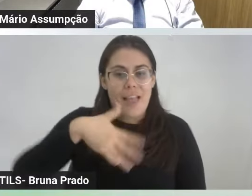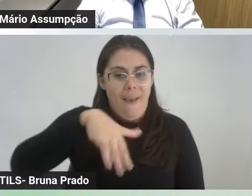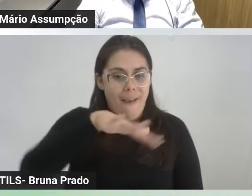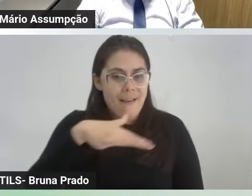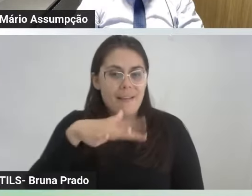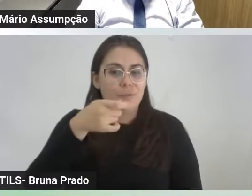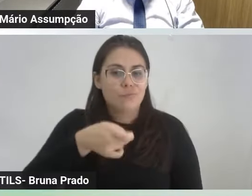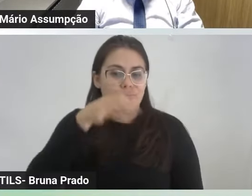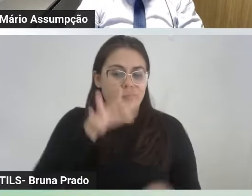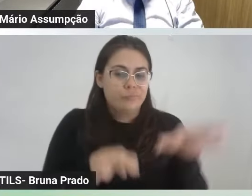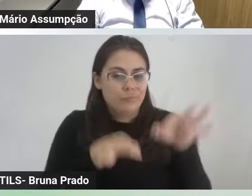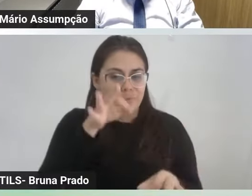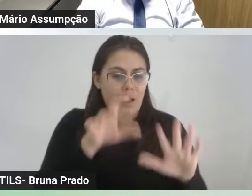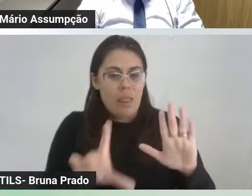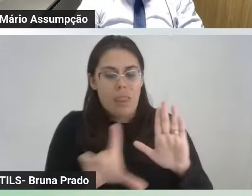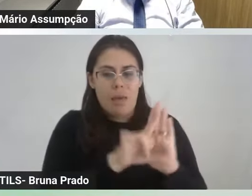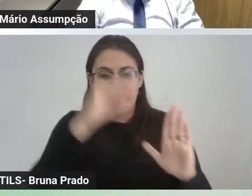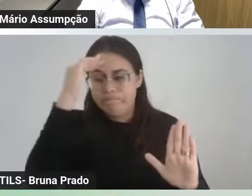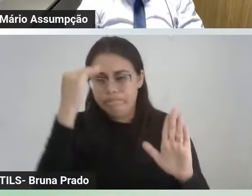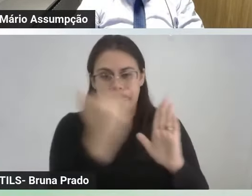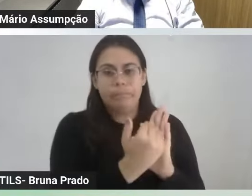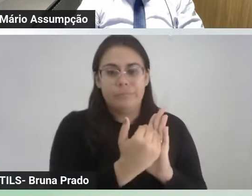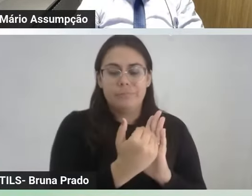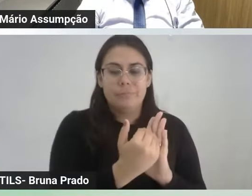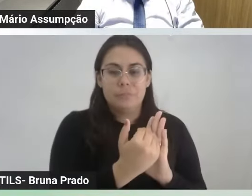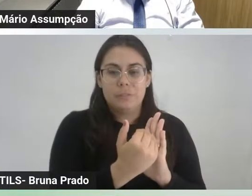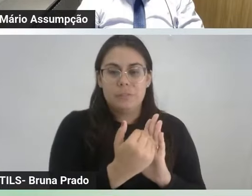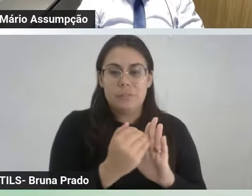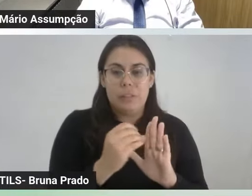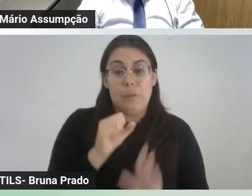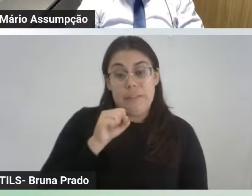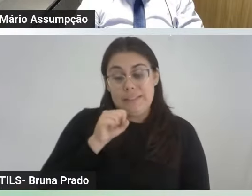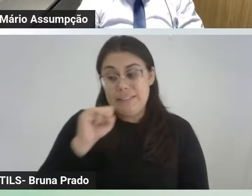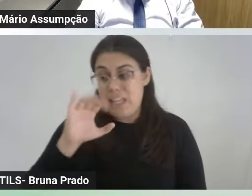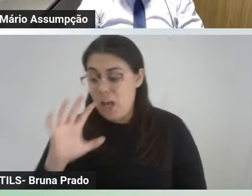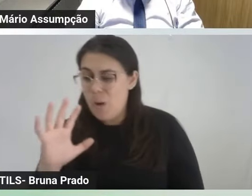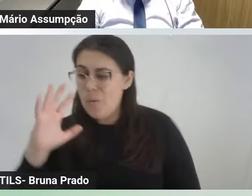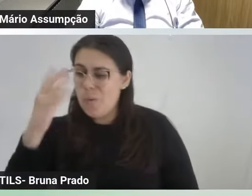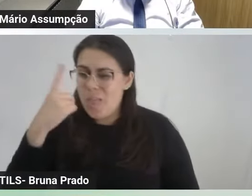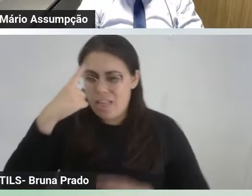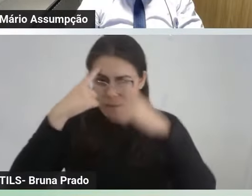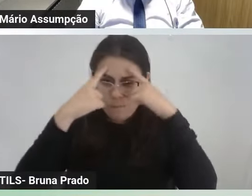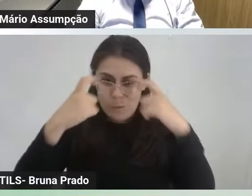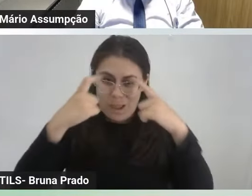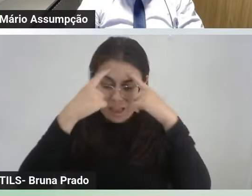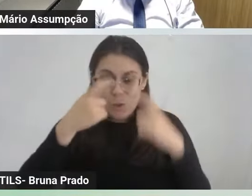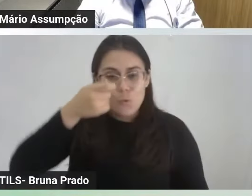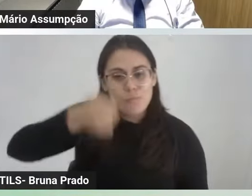consolidar essa lei quando essa violência já está instituída no seio da família, por algum motivo precisa